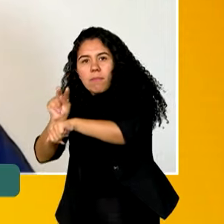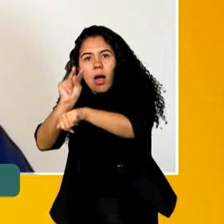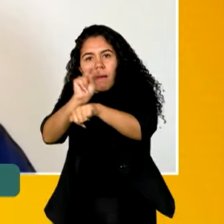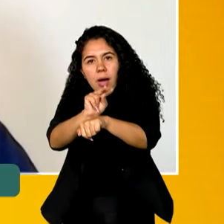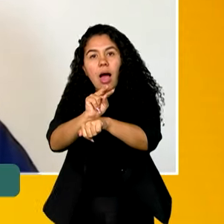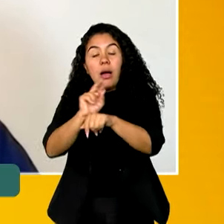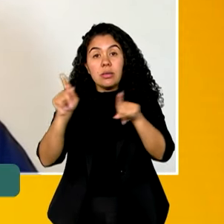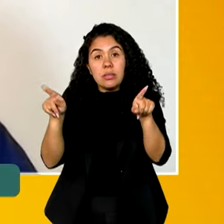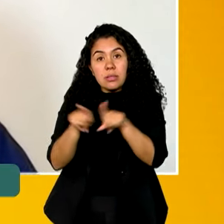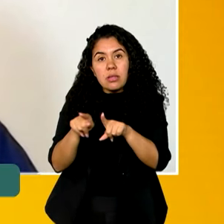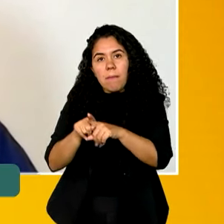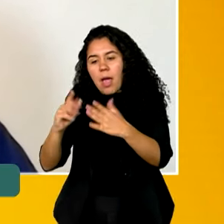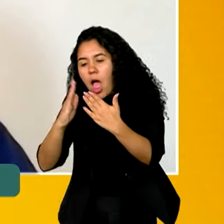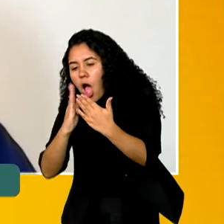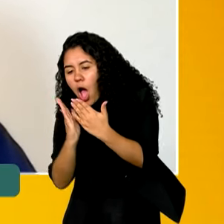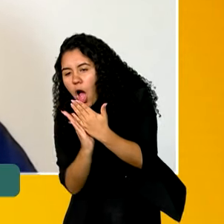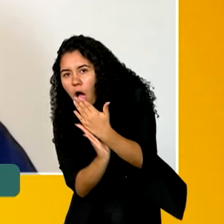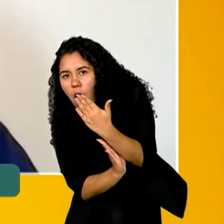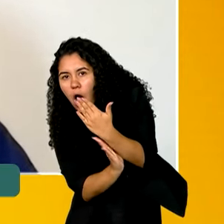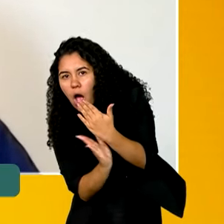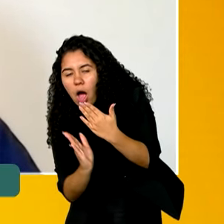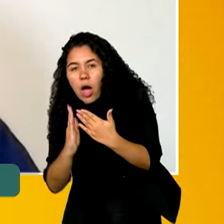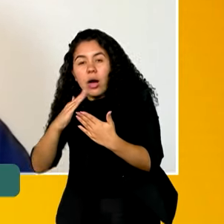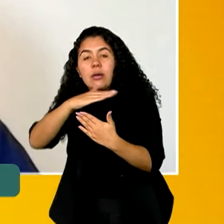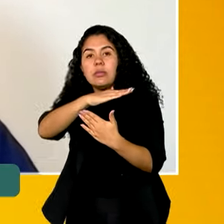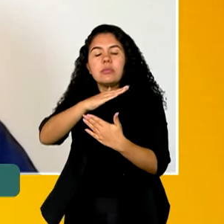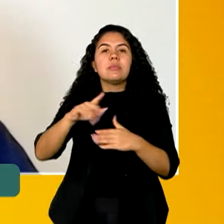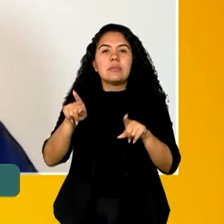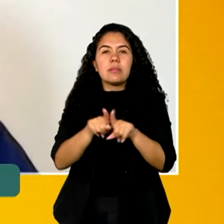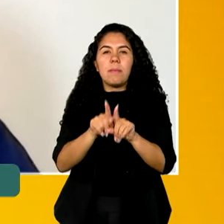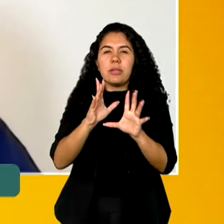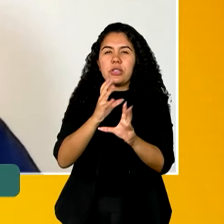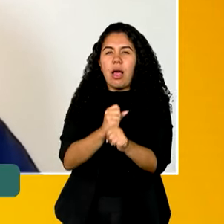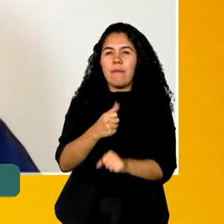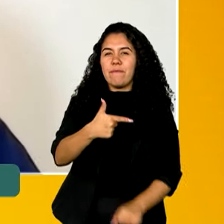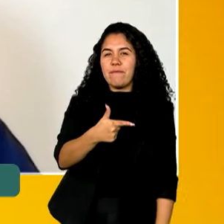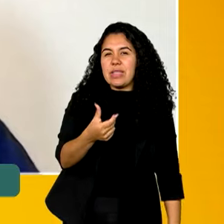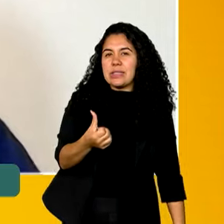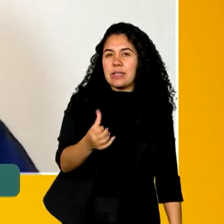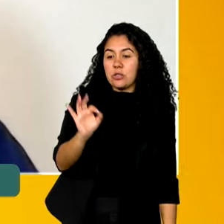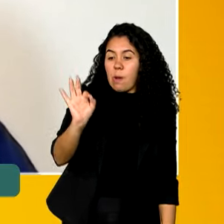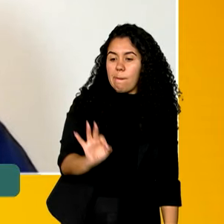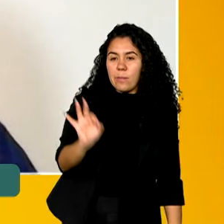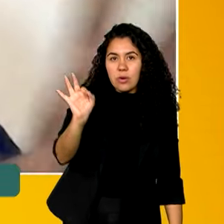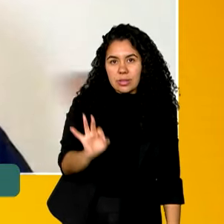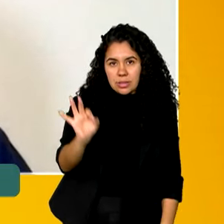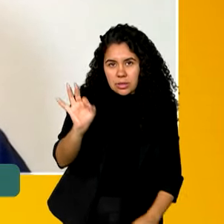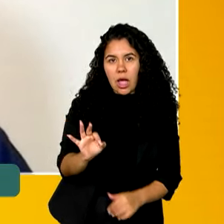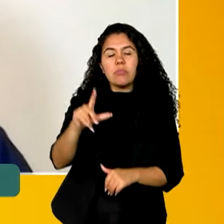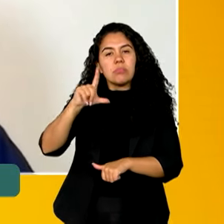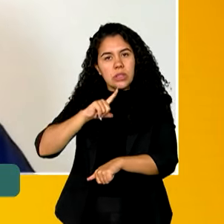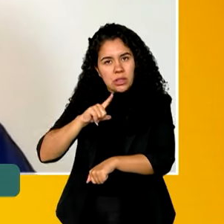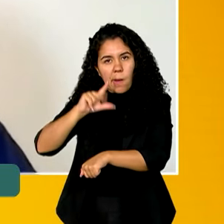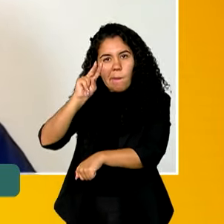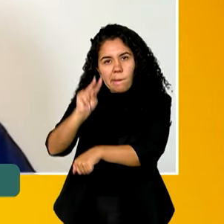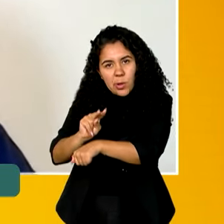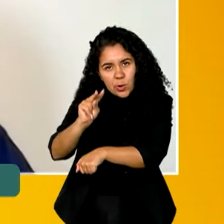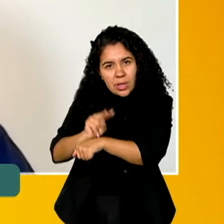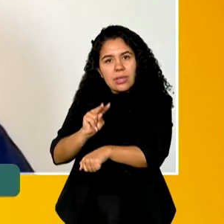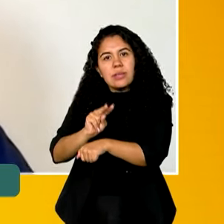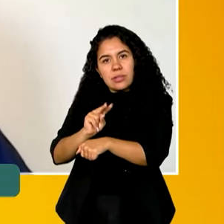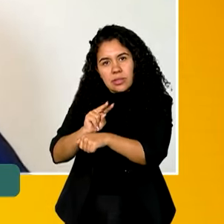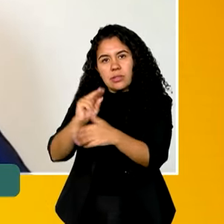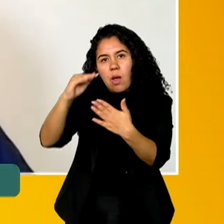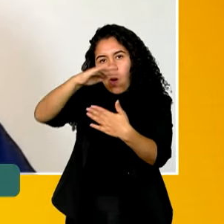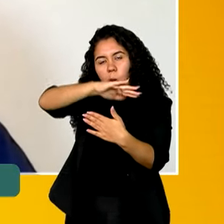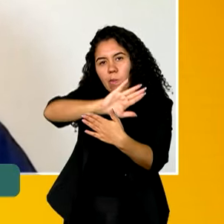marinhas. Hoje a gente já tem no Brasil 26% de área protegida em toda a nossa extensão